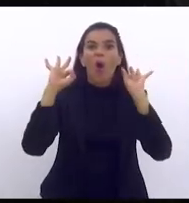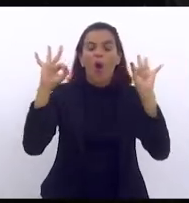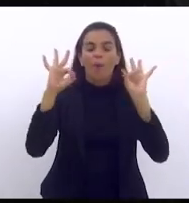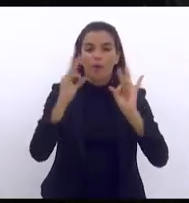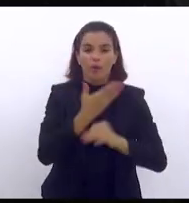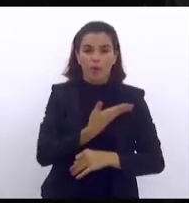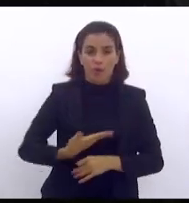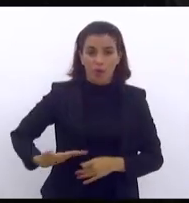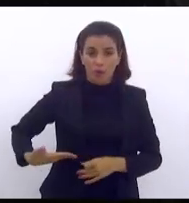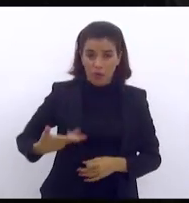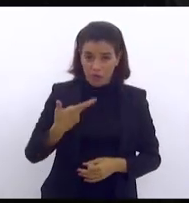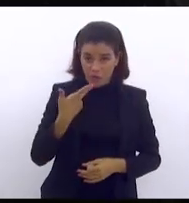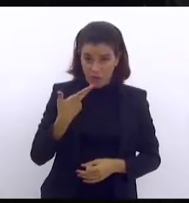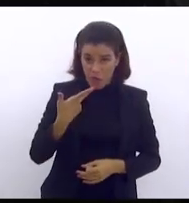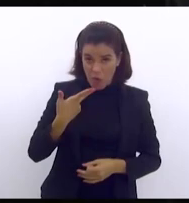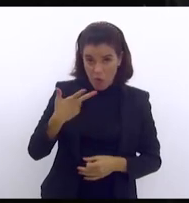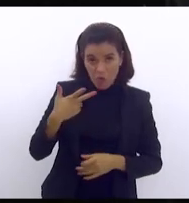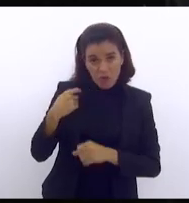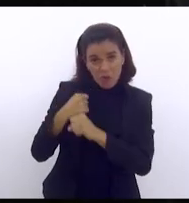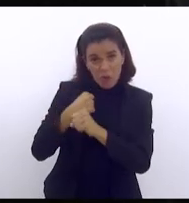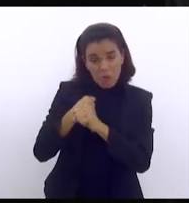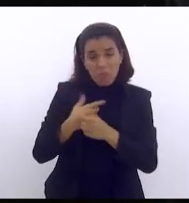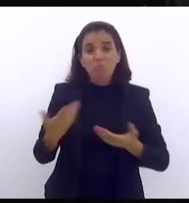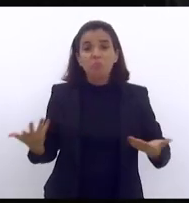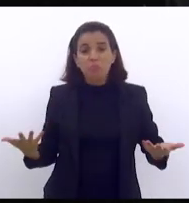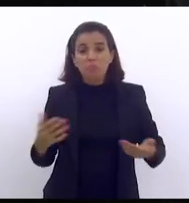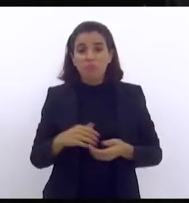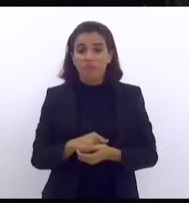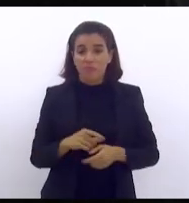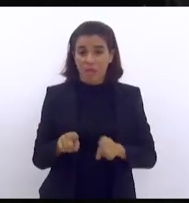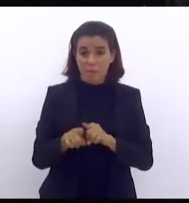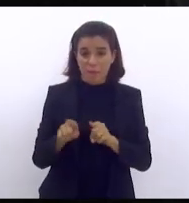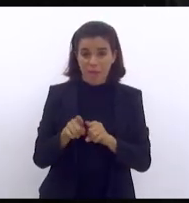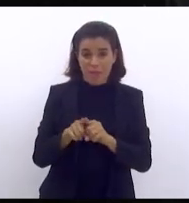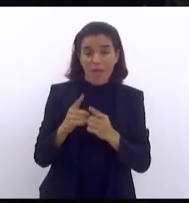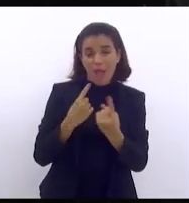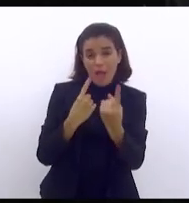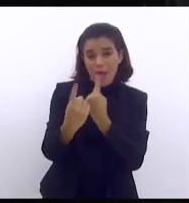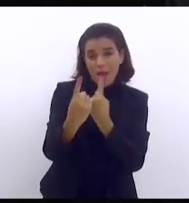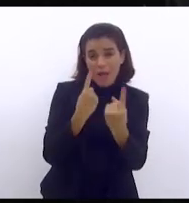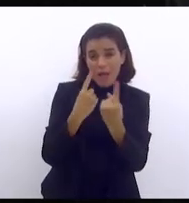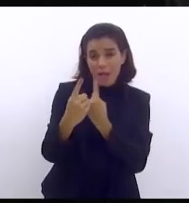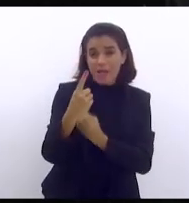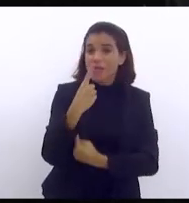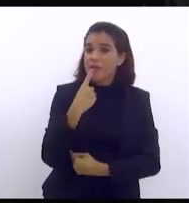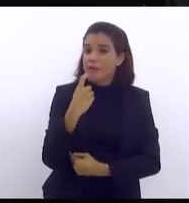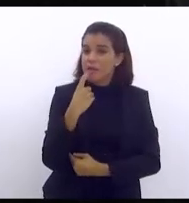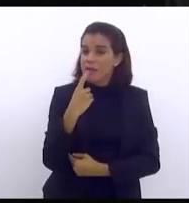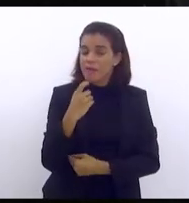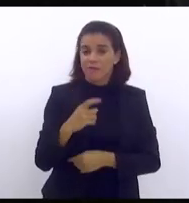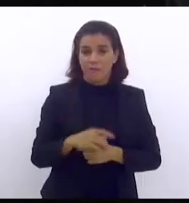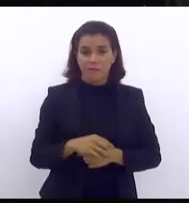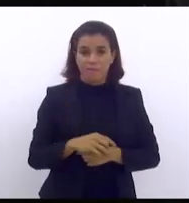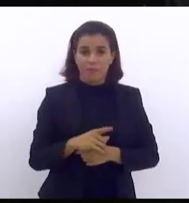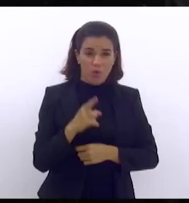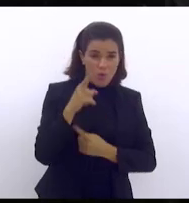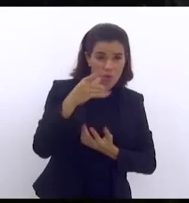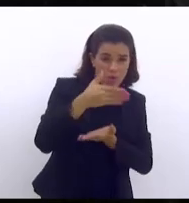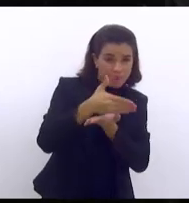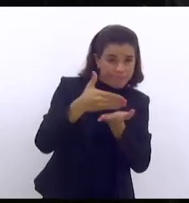o governo do Estado tenha feito inclusive a linha vermelha senhor presidente um pedaço